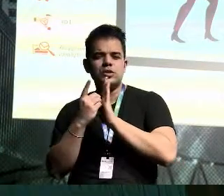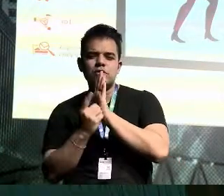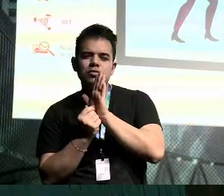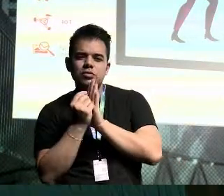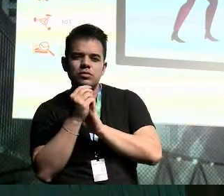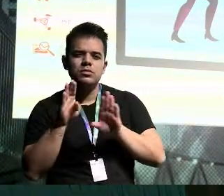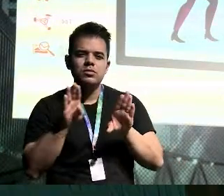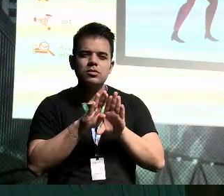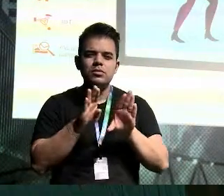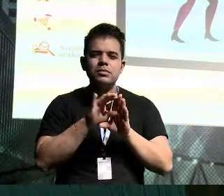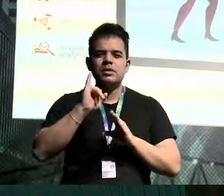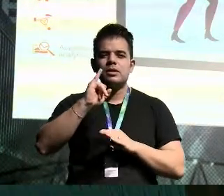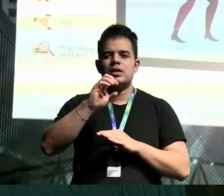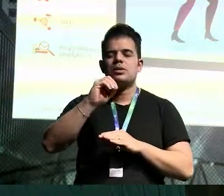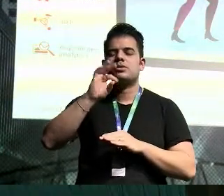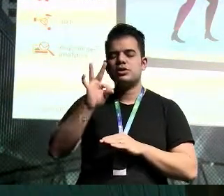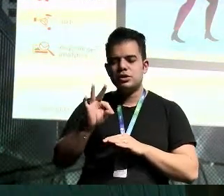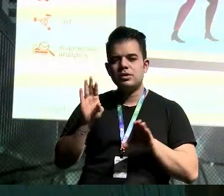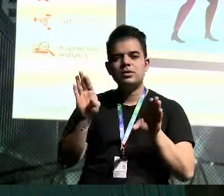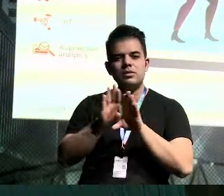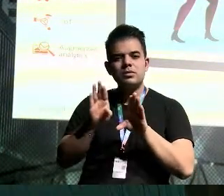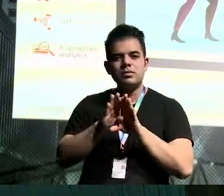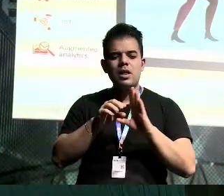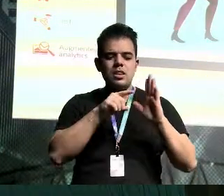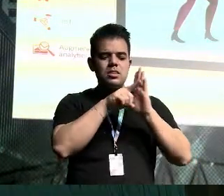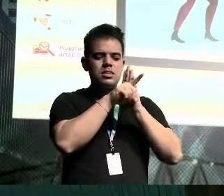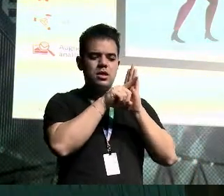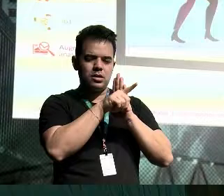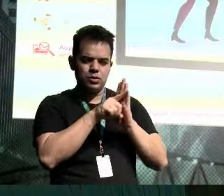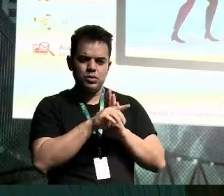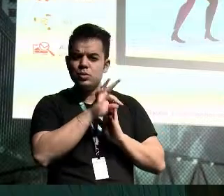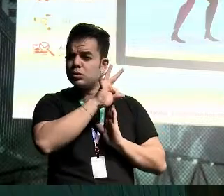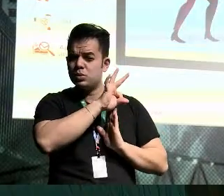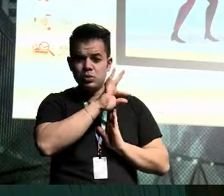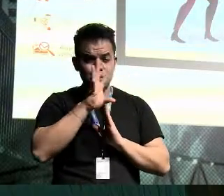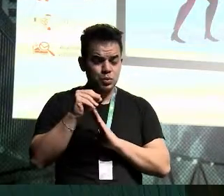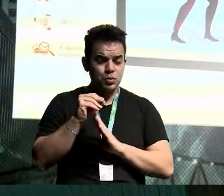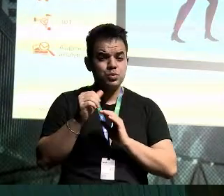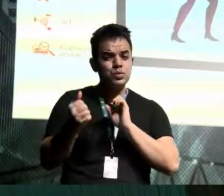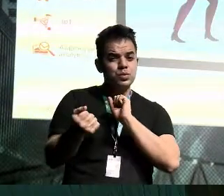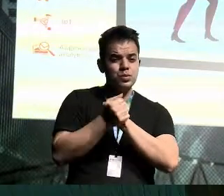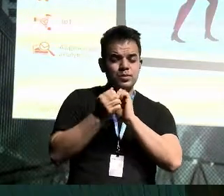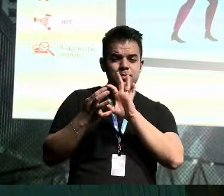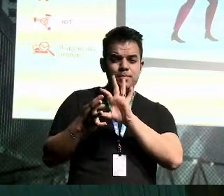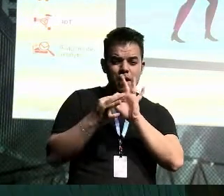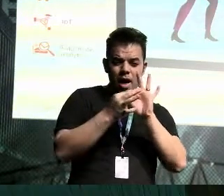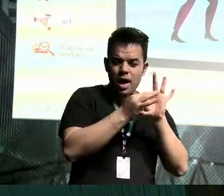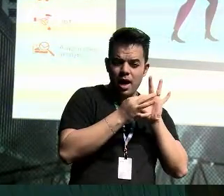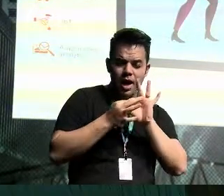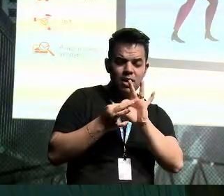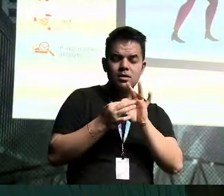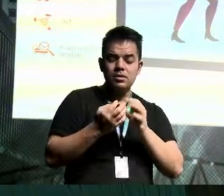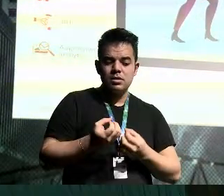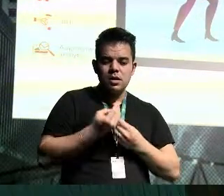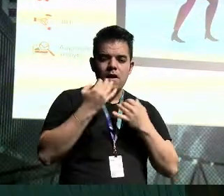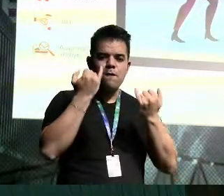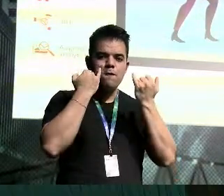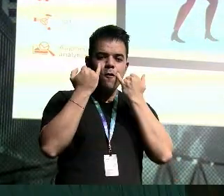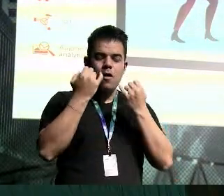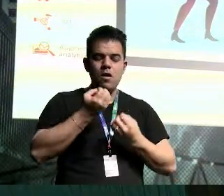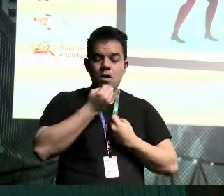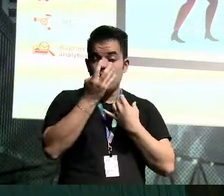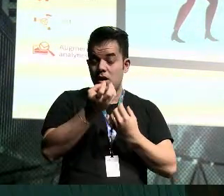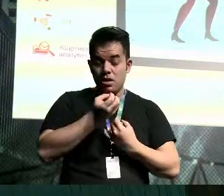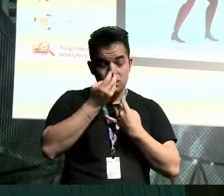blockchain, IoT e a parte de analytics. Tudo isso, junto, tudo isso gera para você muita informação.